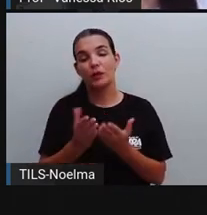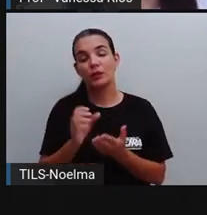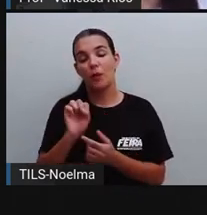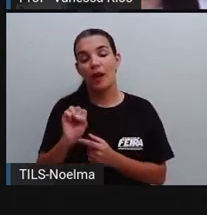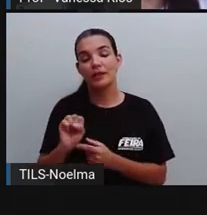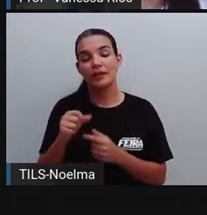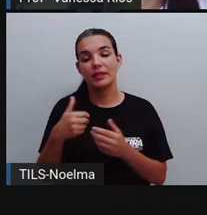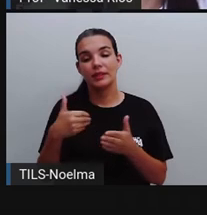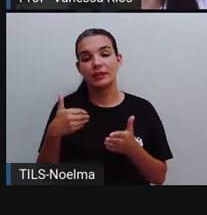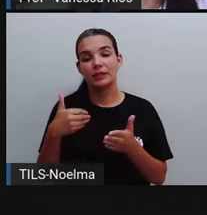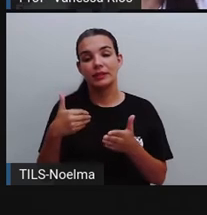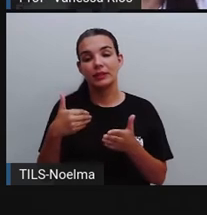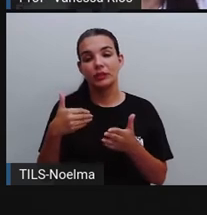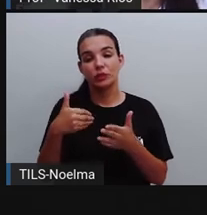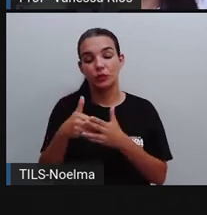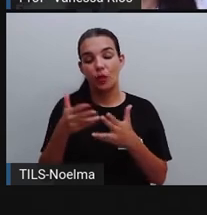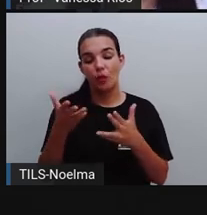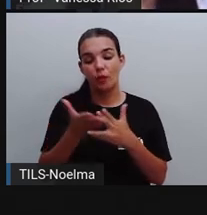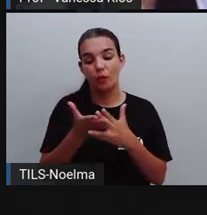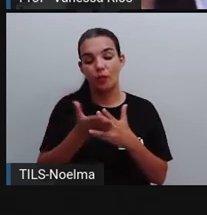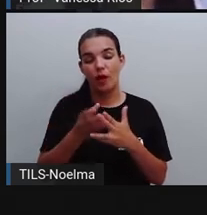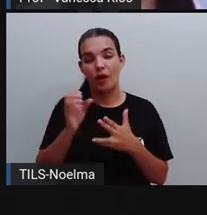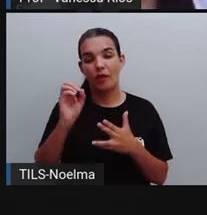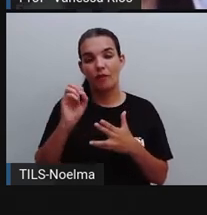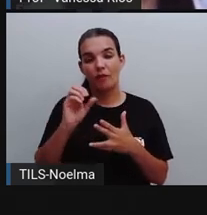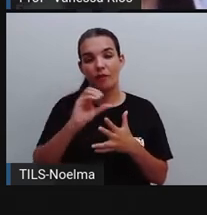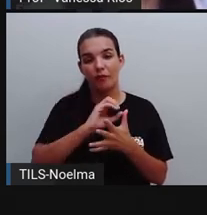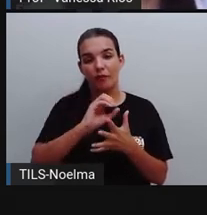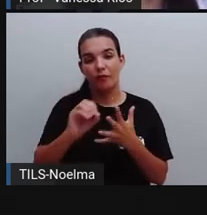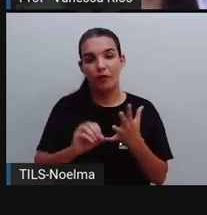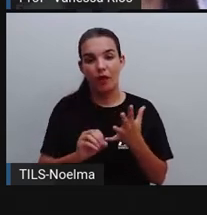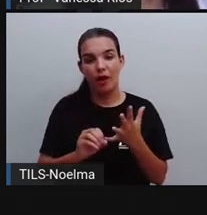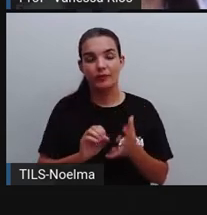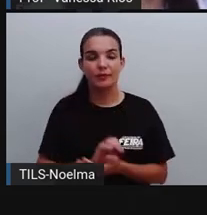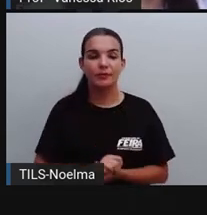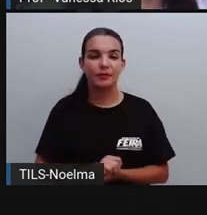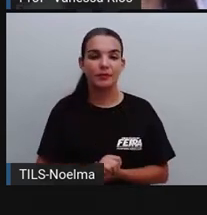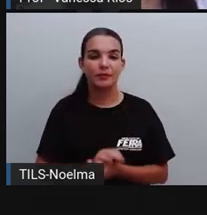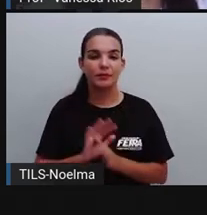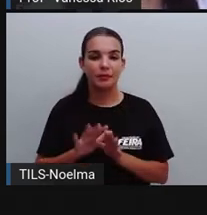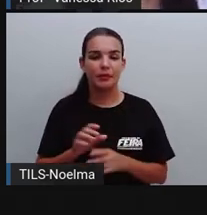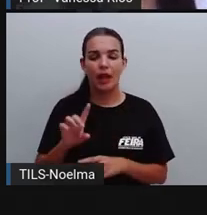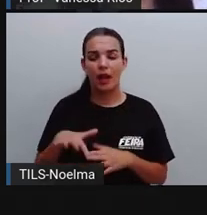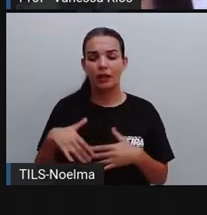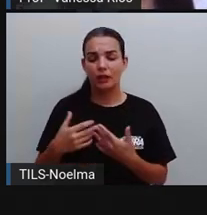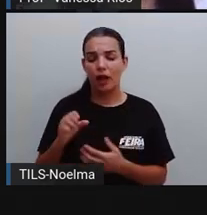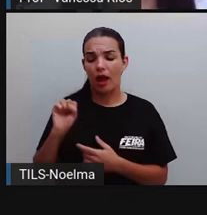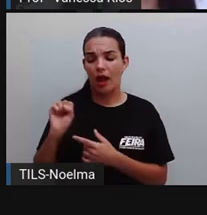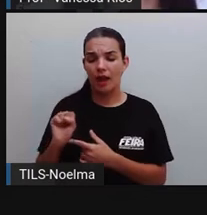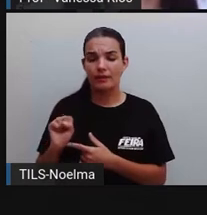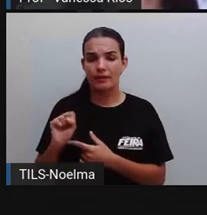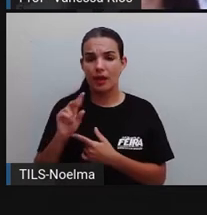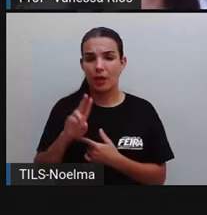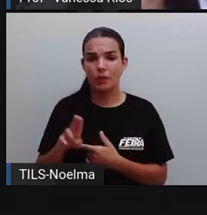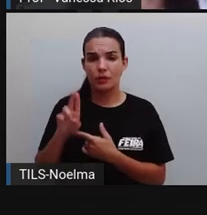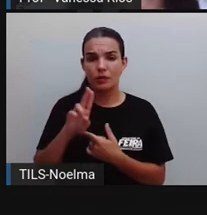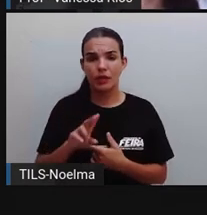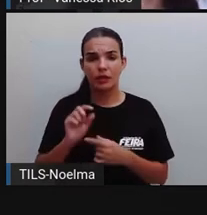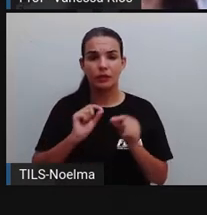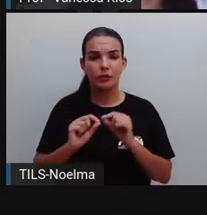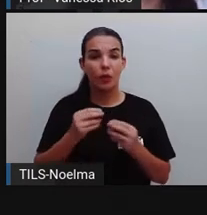S está entre vogais. Então o S, ele é utilizado nas seguintes